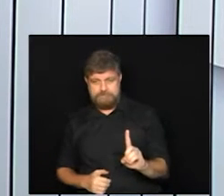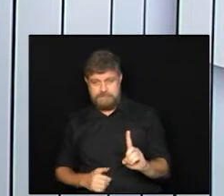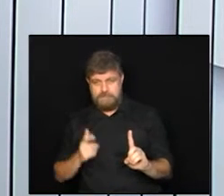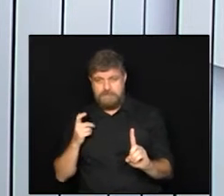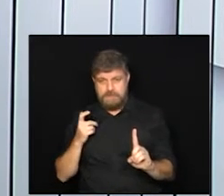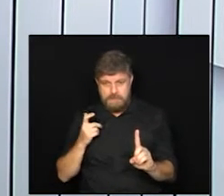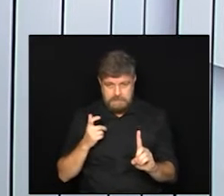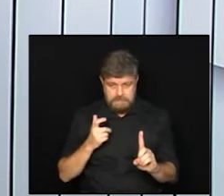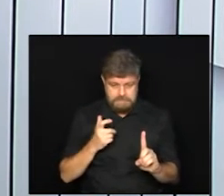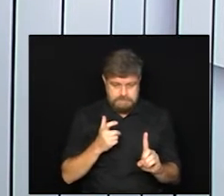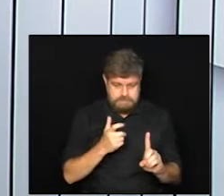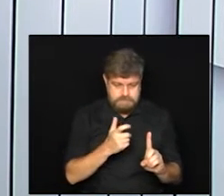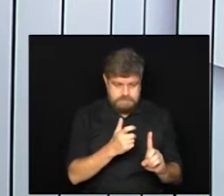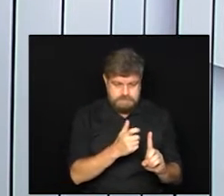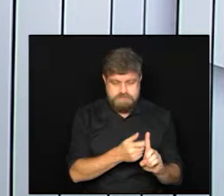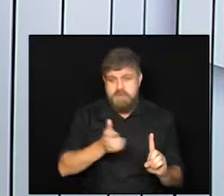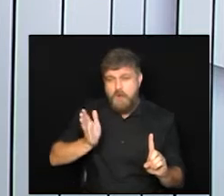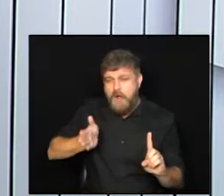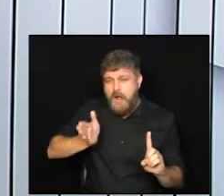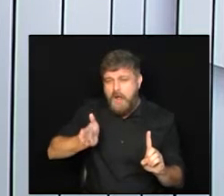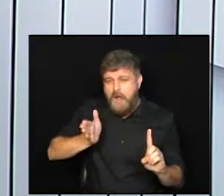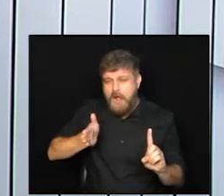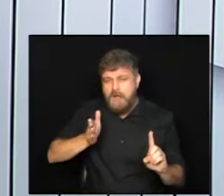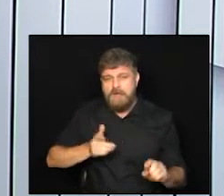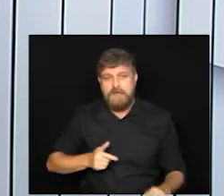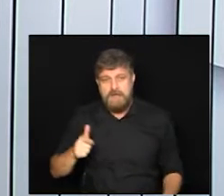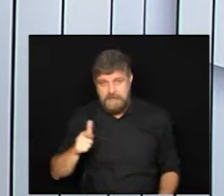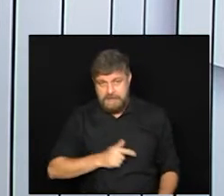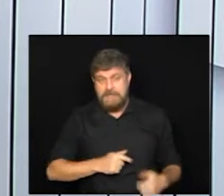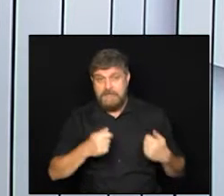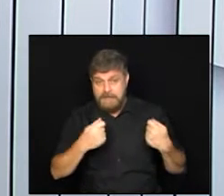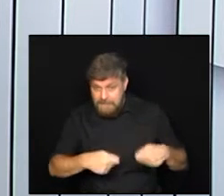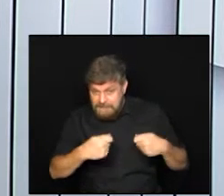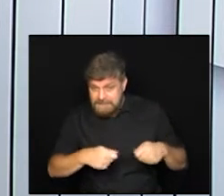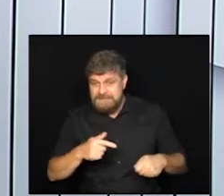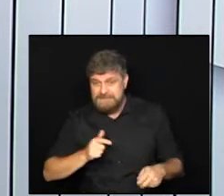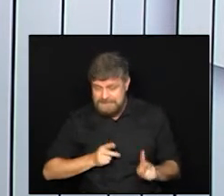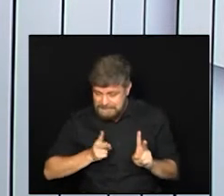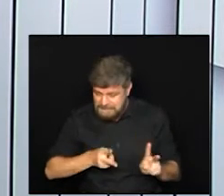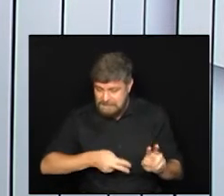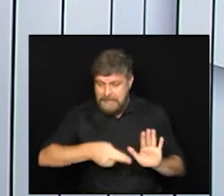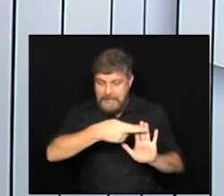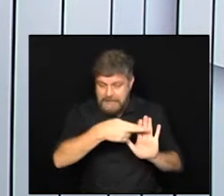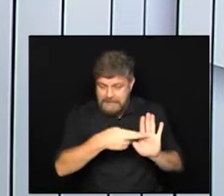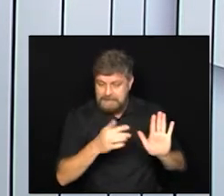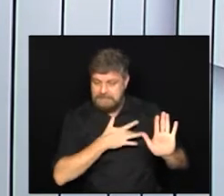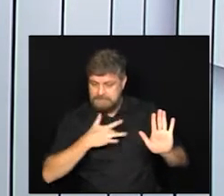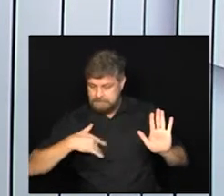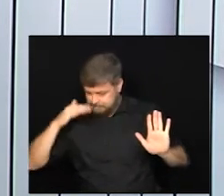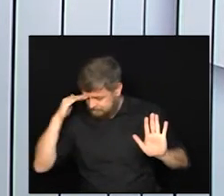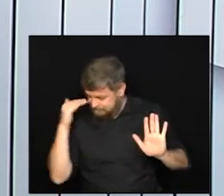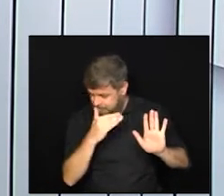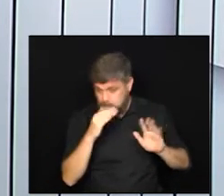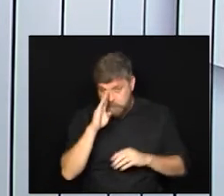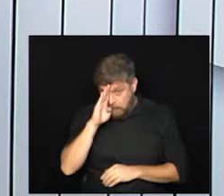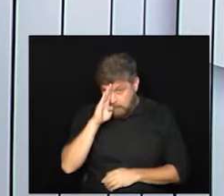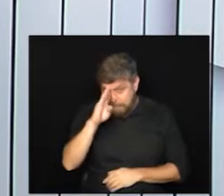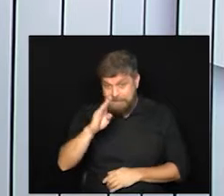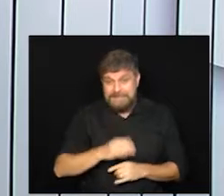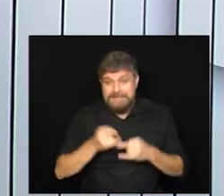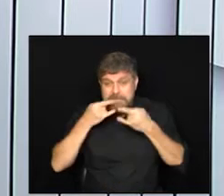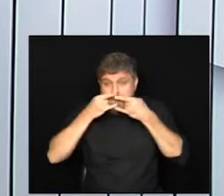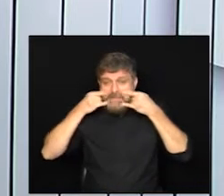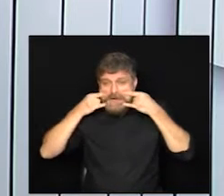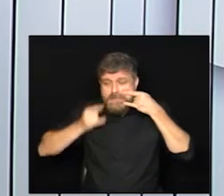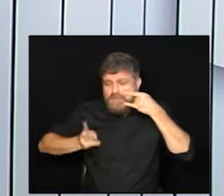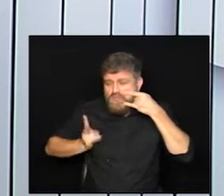tomado a vacina ela vai continuar com todos os cuidados principalmente o uso da